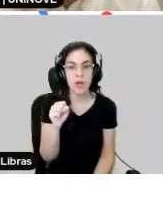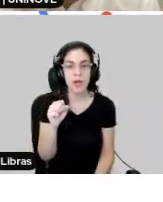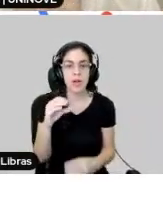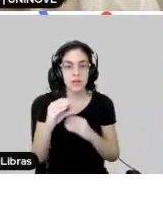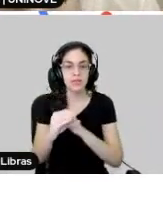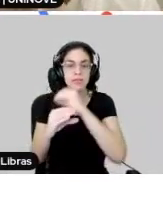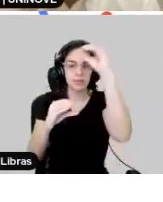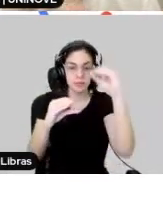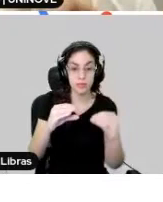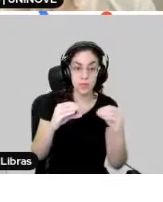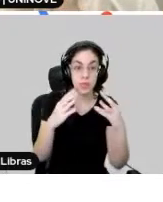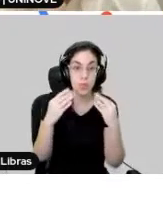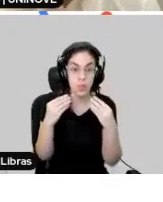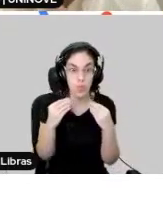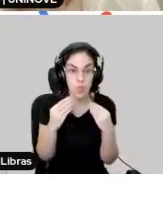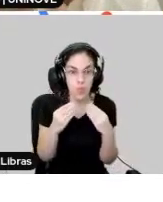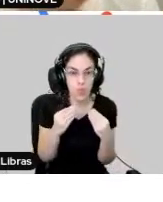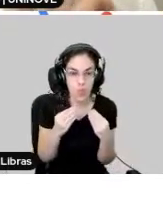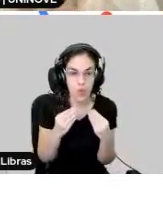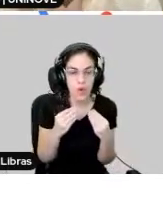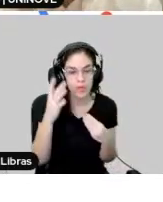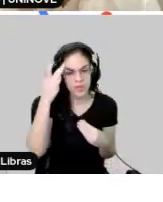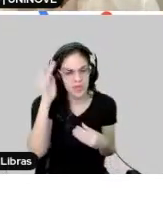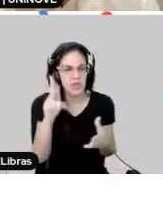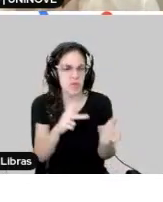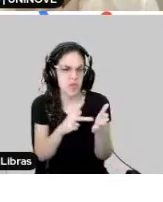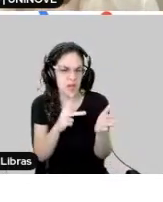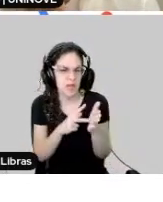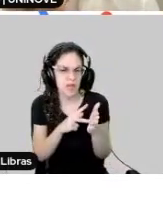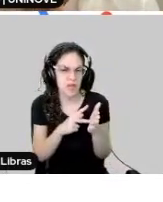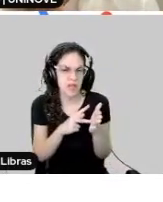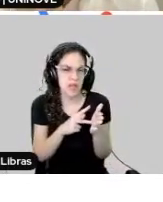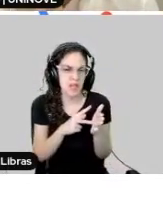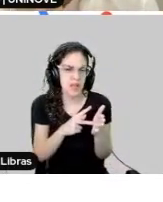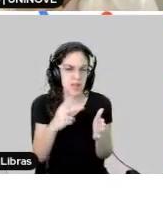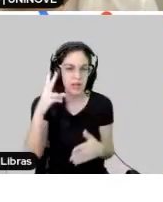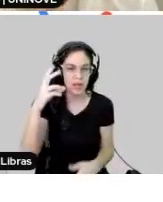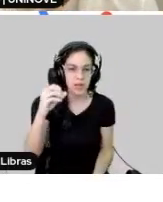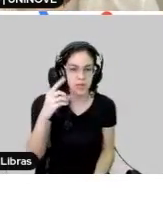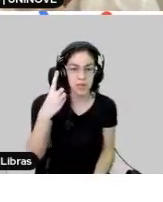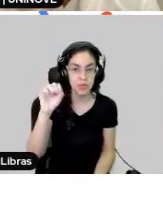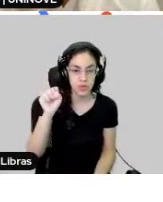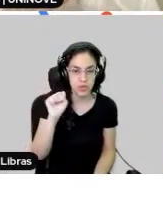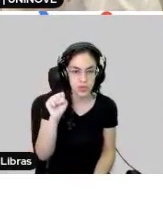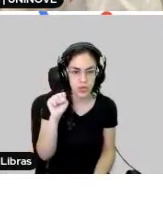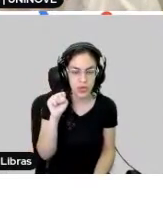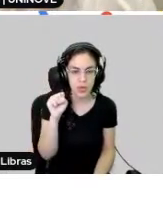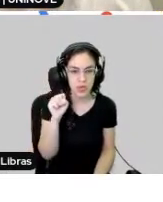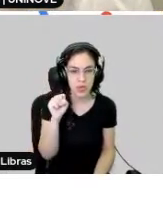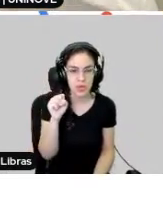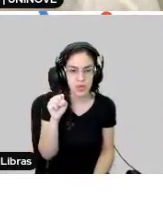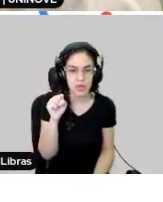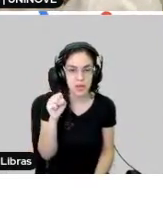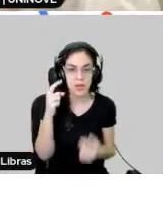no mundo. Não sei se isso ainda é verdade, mas era verdade no Google Next de 2018. Provavelmente, alguma